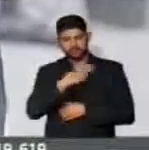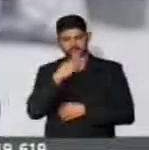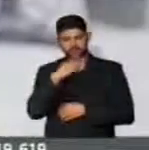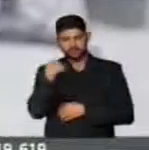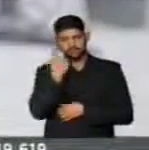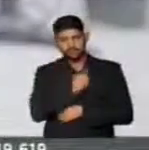Muito obrigado.